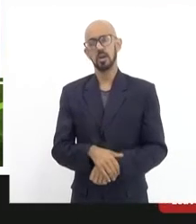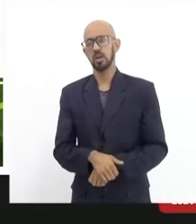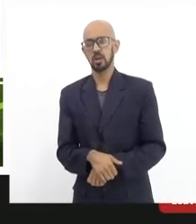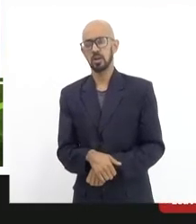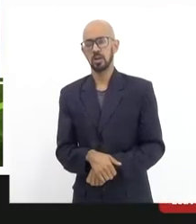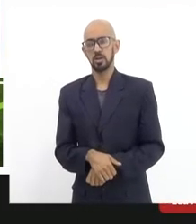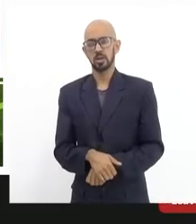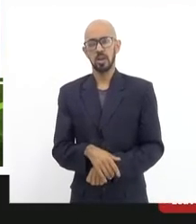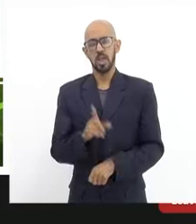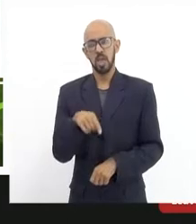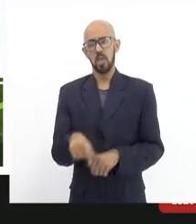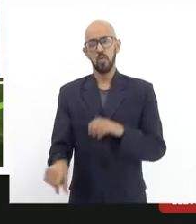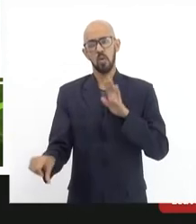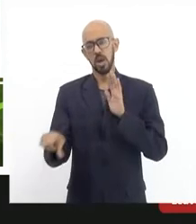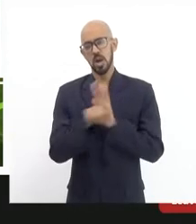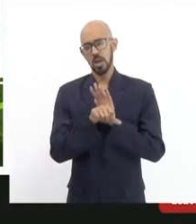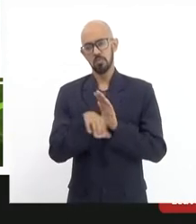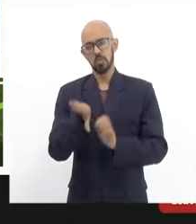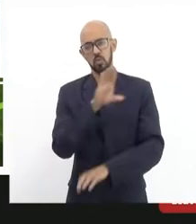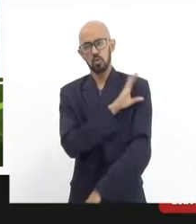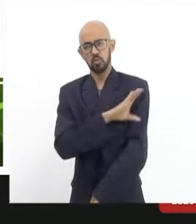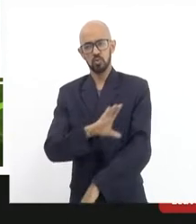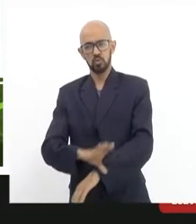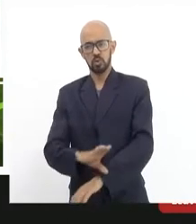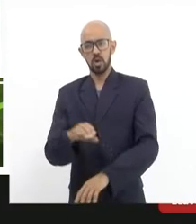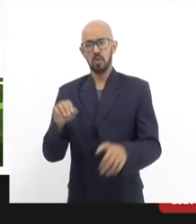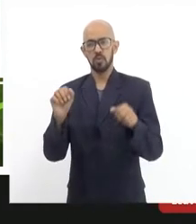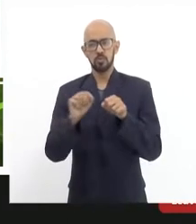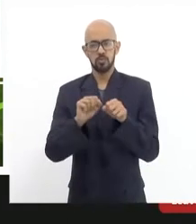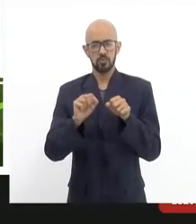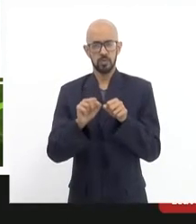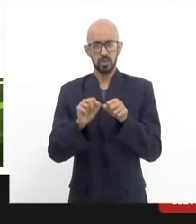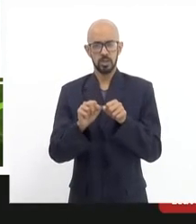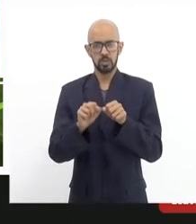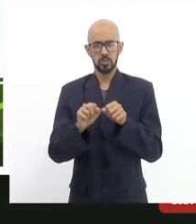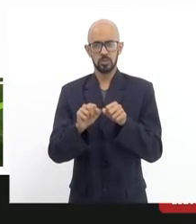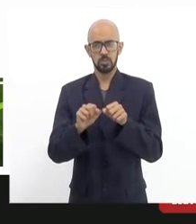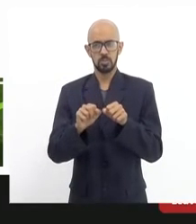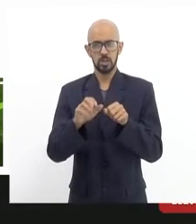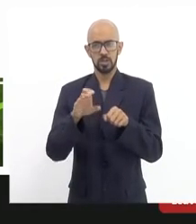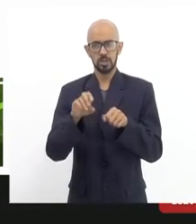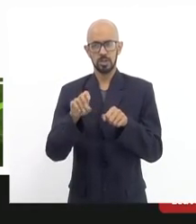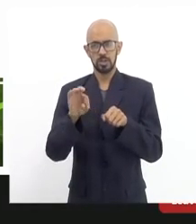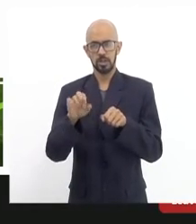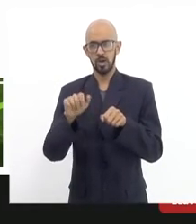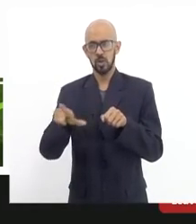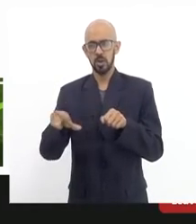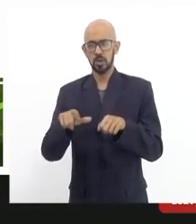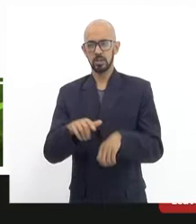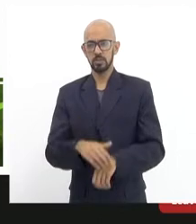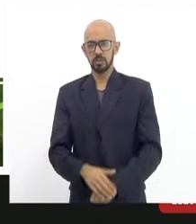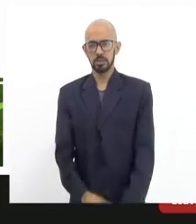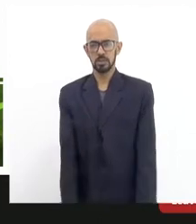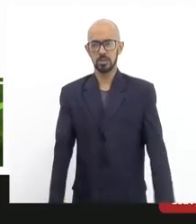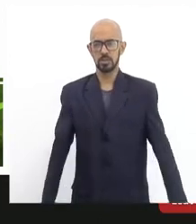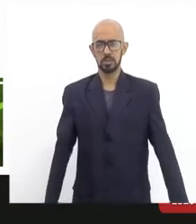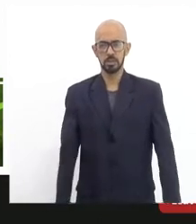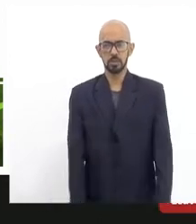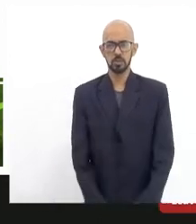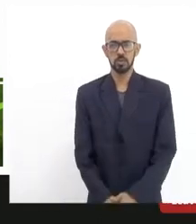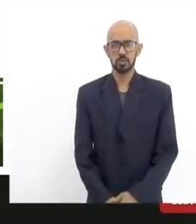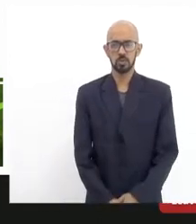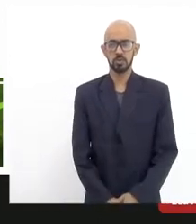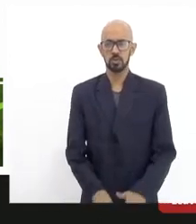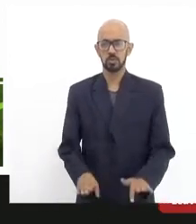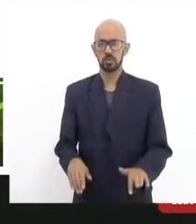no crime cultural executado pela central e pelo governo, adiante, aí